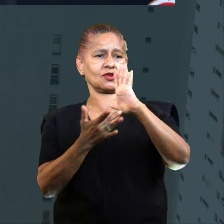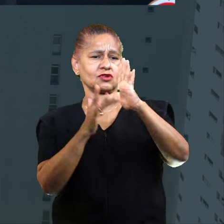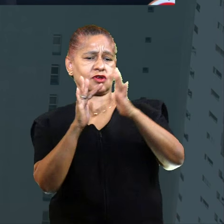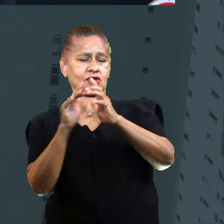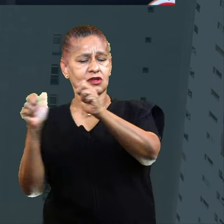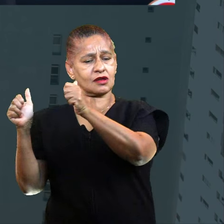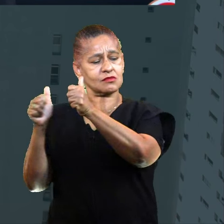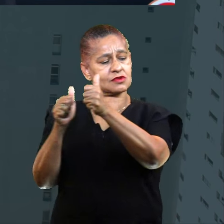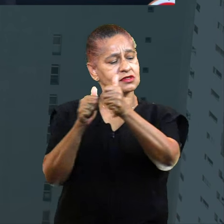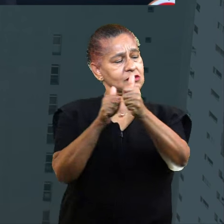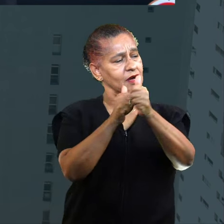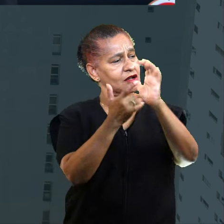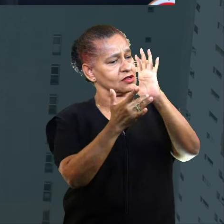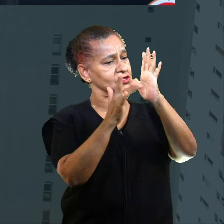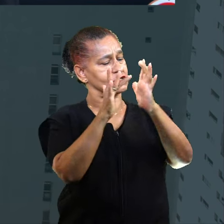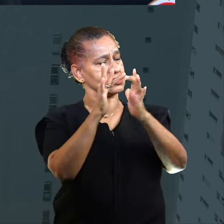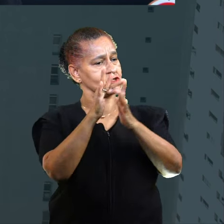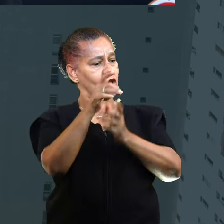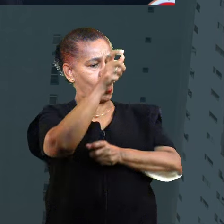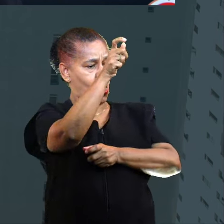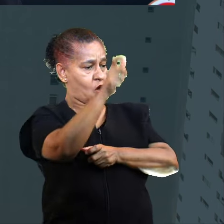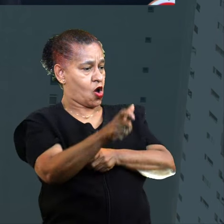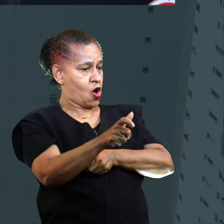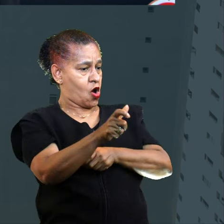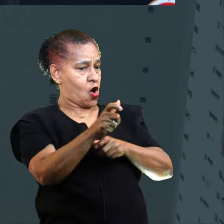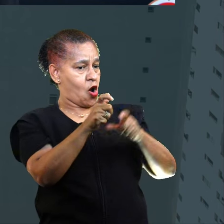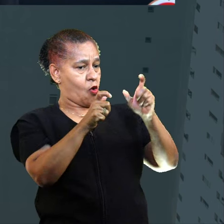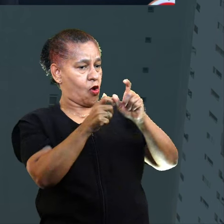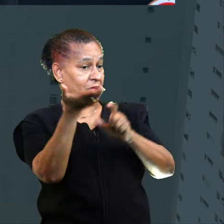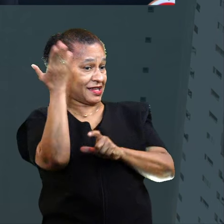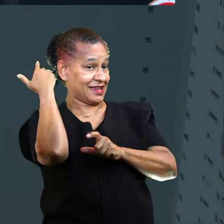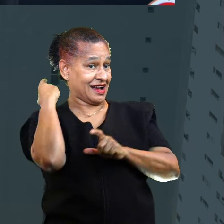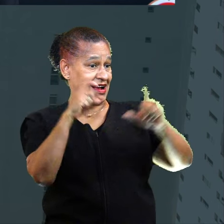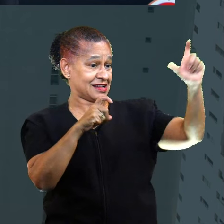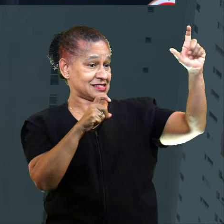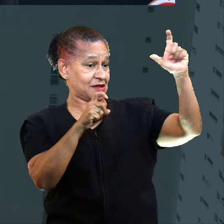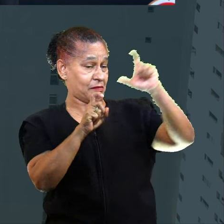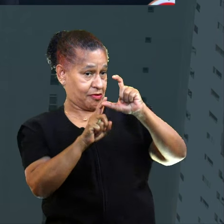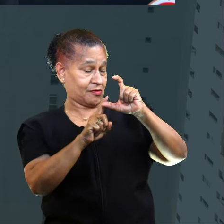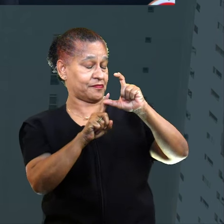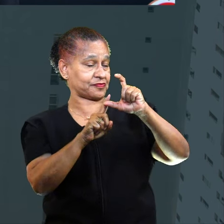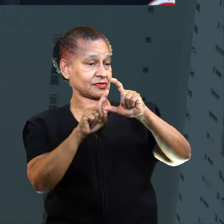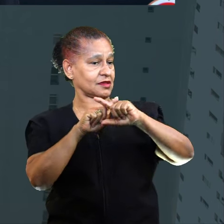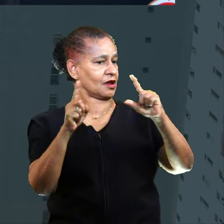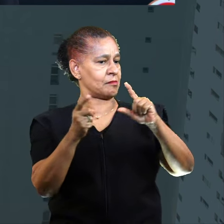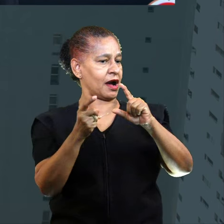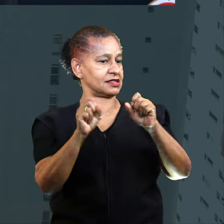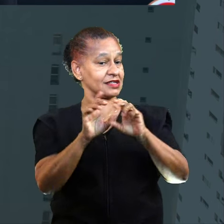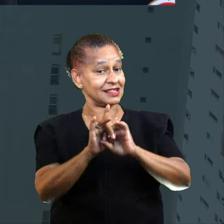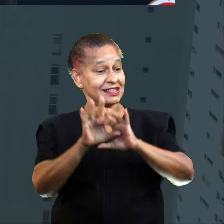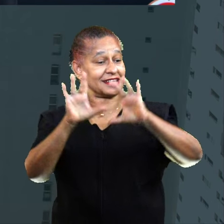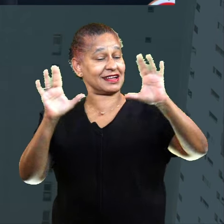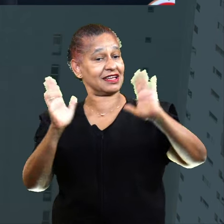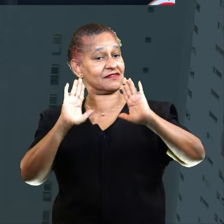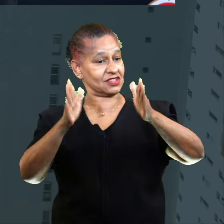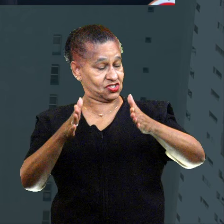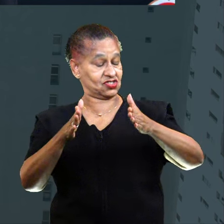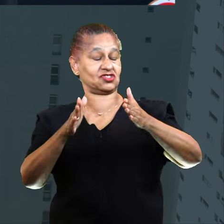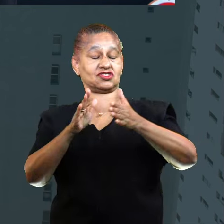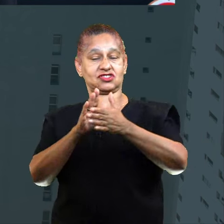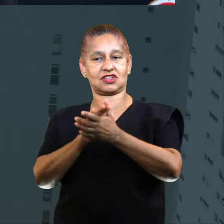Jesus, Eram ali, O homem que fora possesso da legião, De demônios assentado,